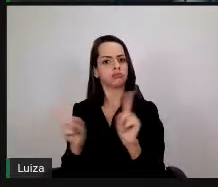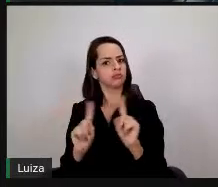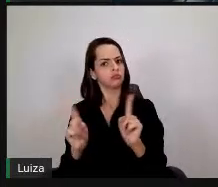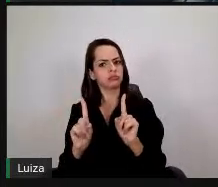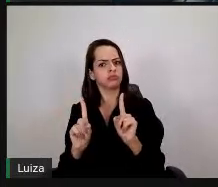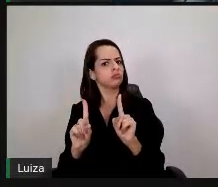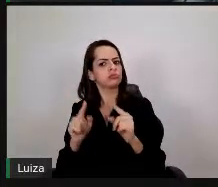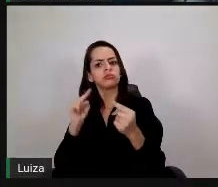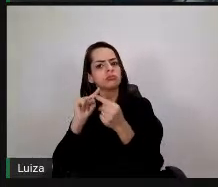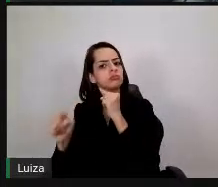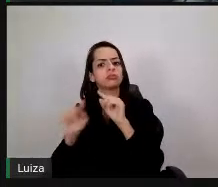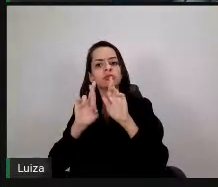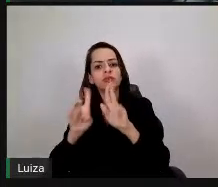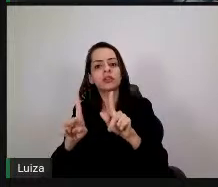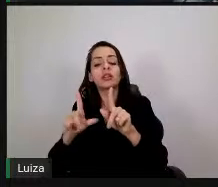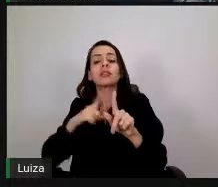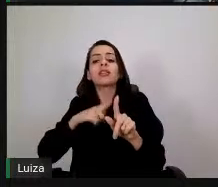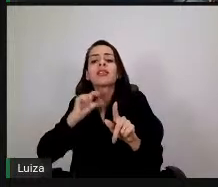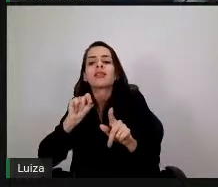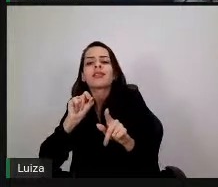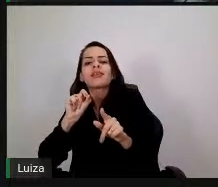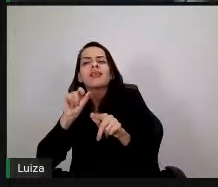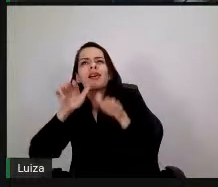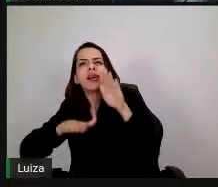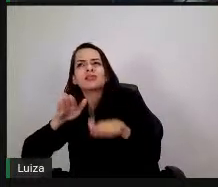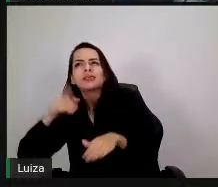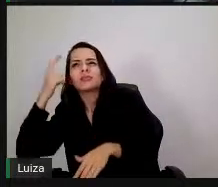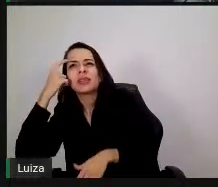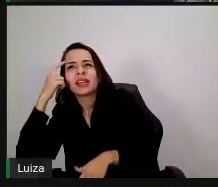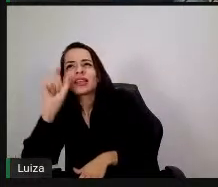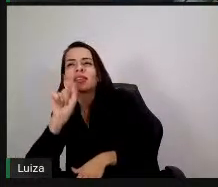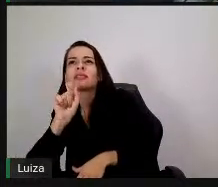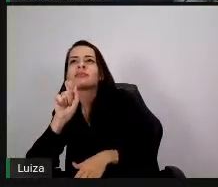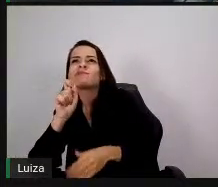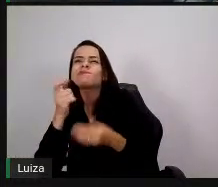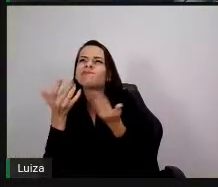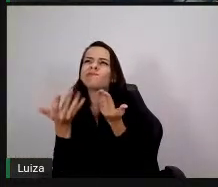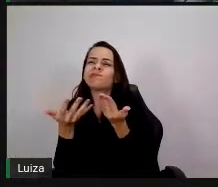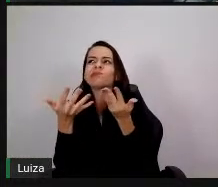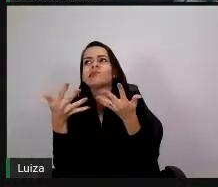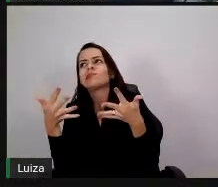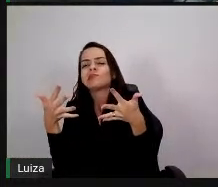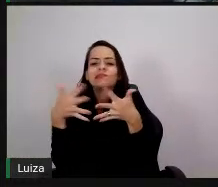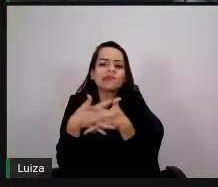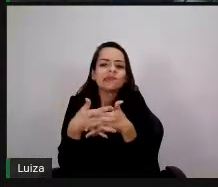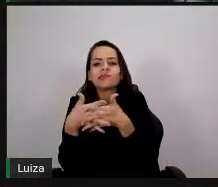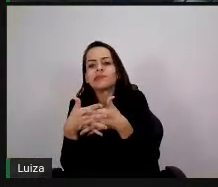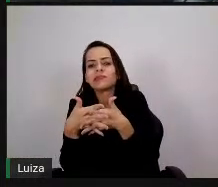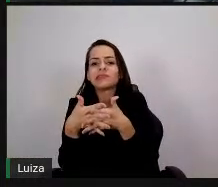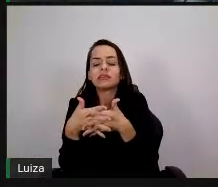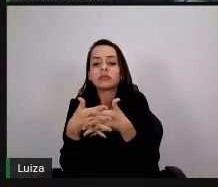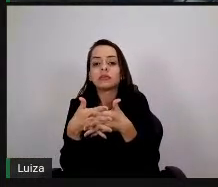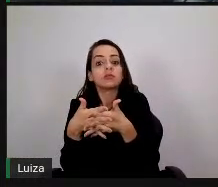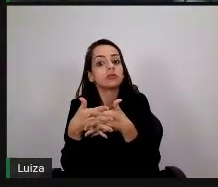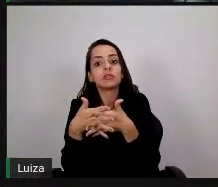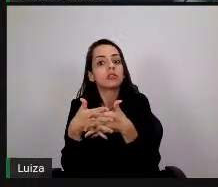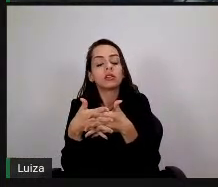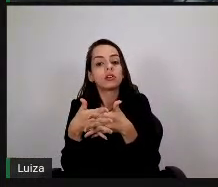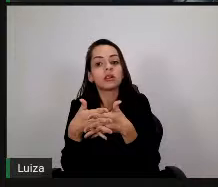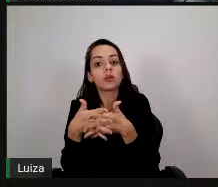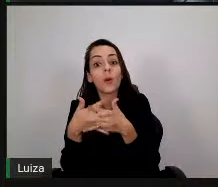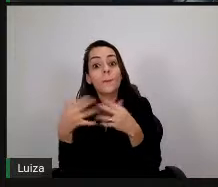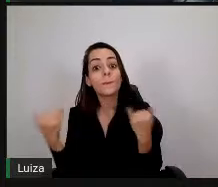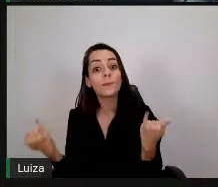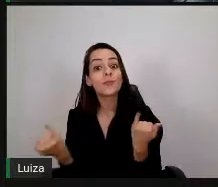Eu acho que mesmo, apesar de parecer um contrassenso, vem dar ainda uma importância maior, né, ao